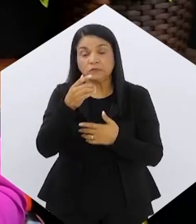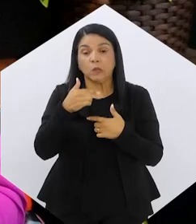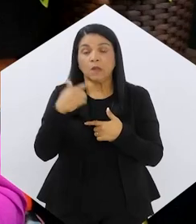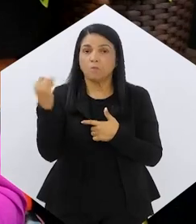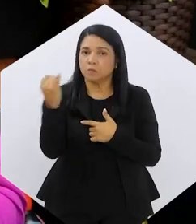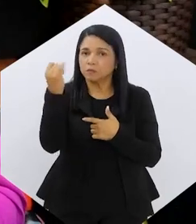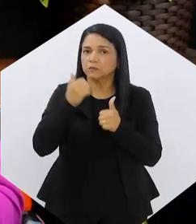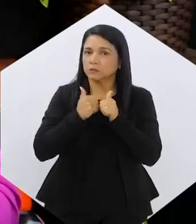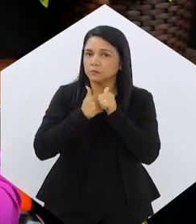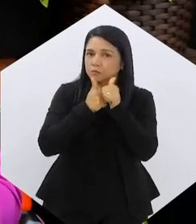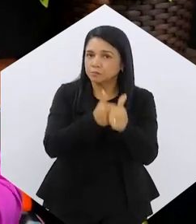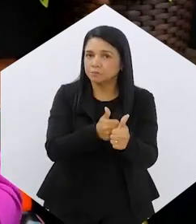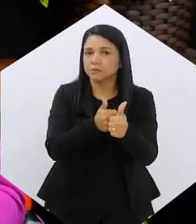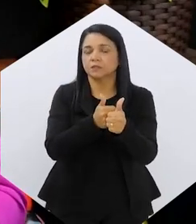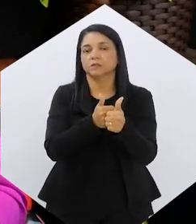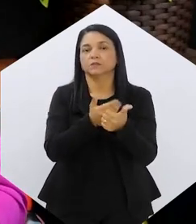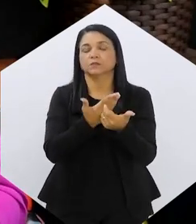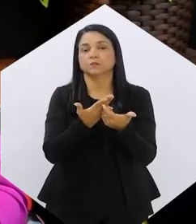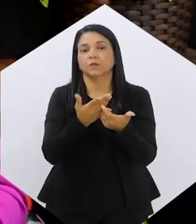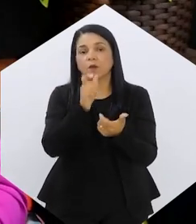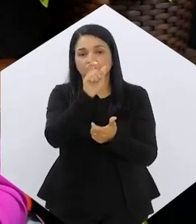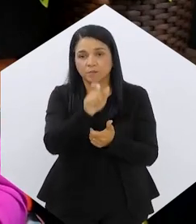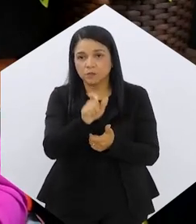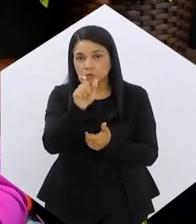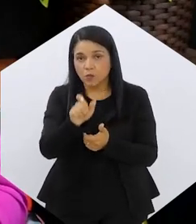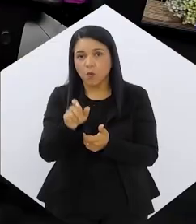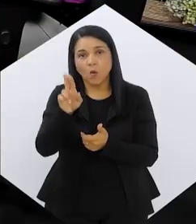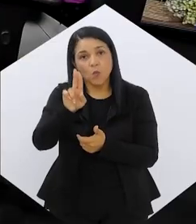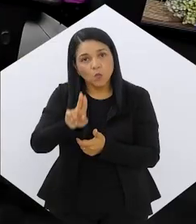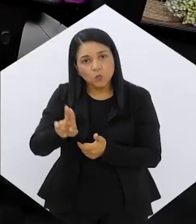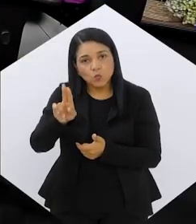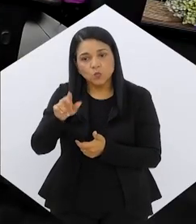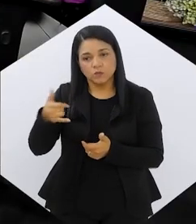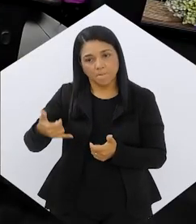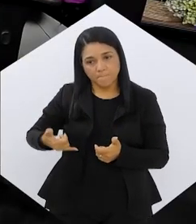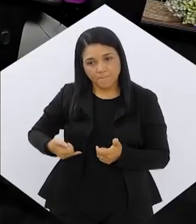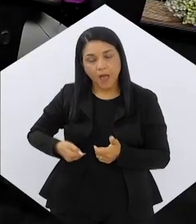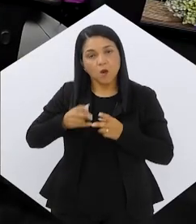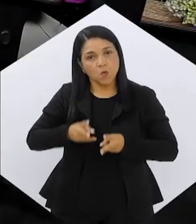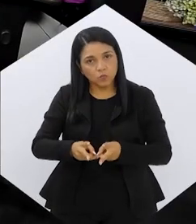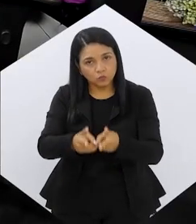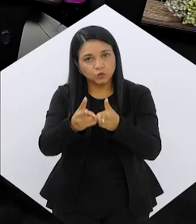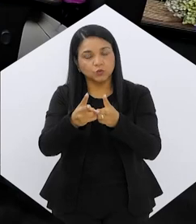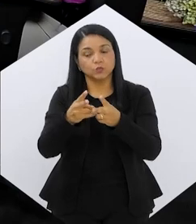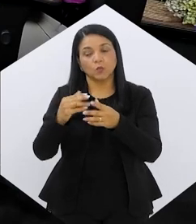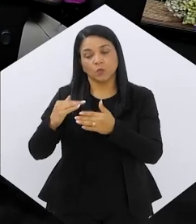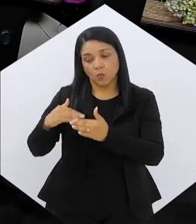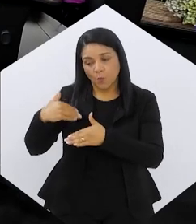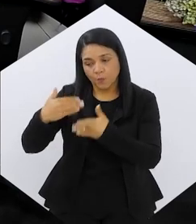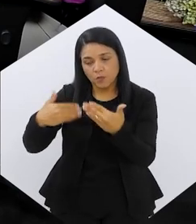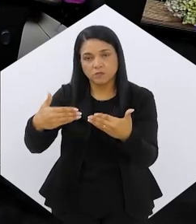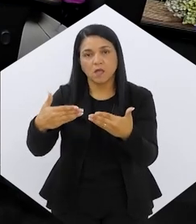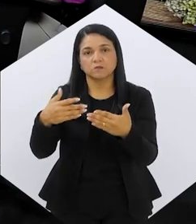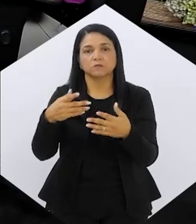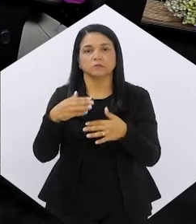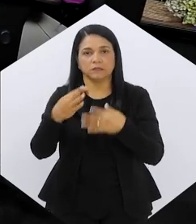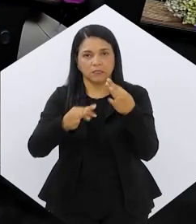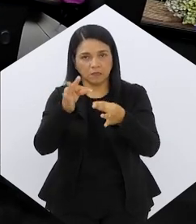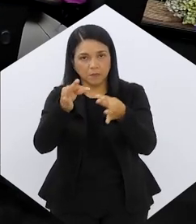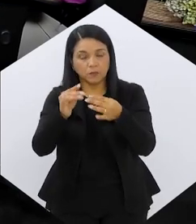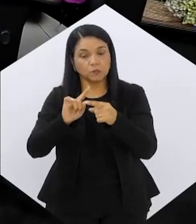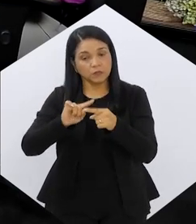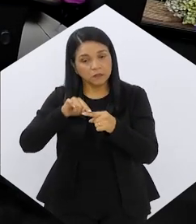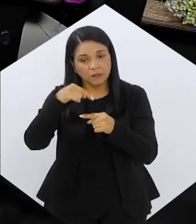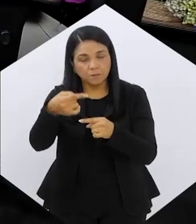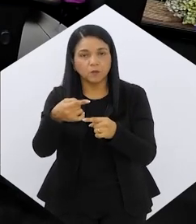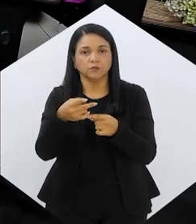acompanhamento, né? E esse direcionamento ali ao paciente, ao usuário, ele seja contínuo, né? Tanto durante o processo quanto depois,